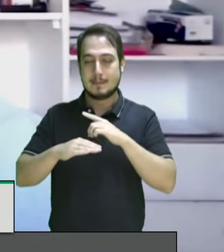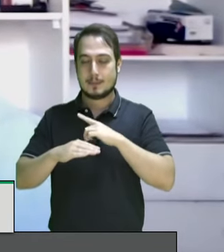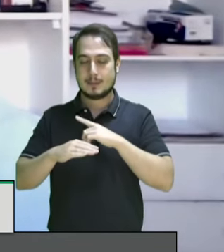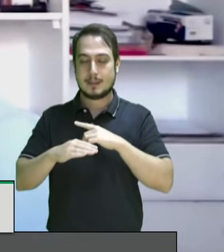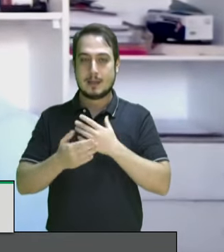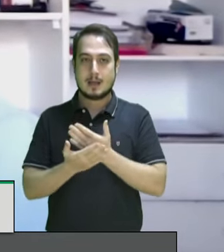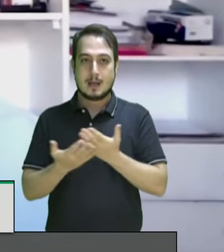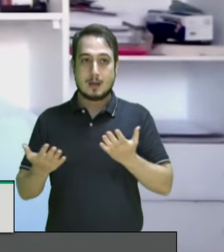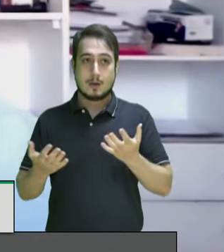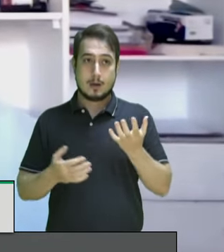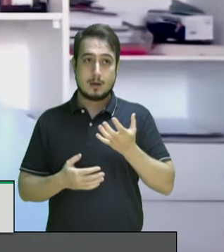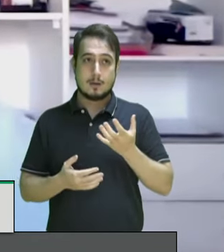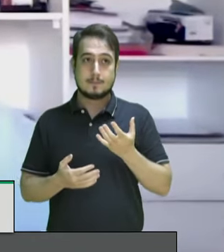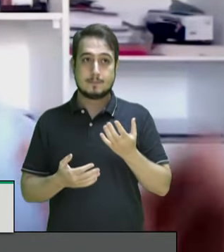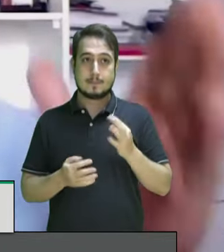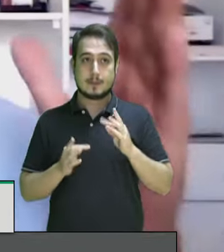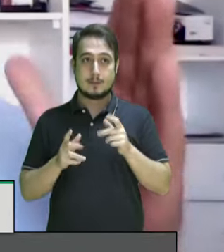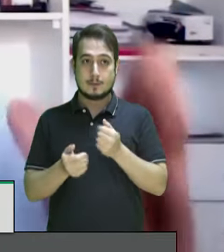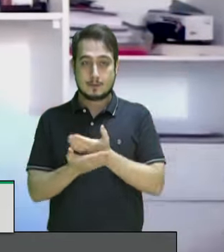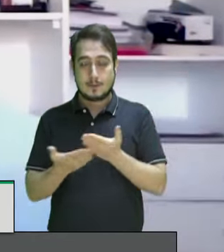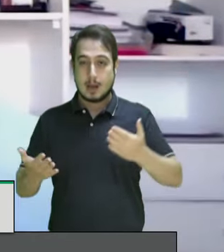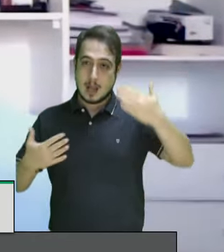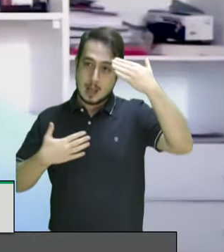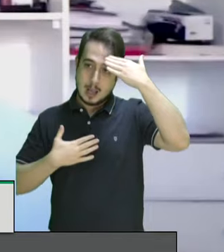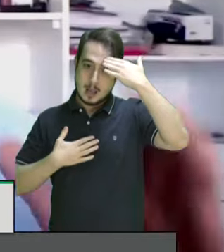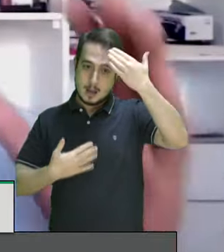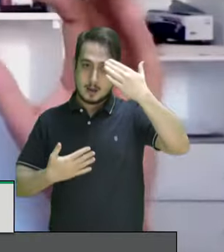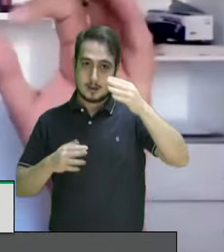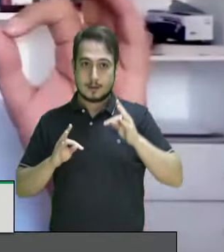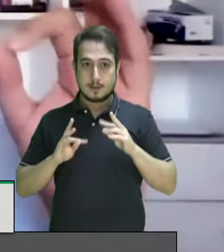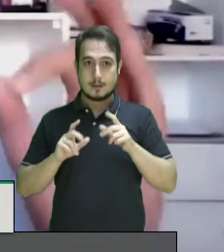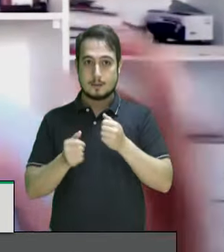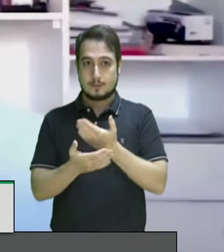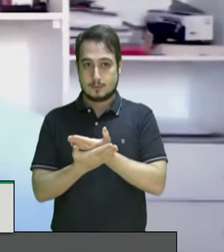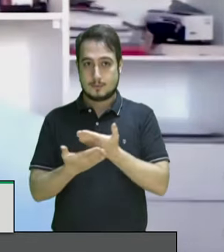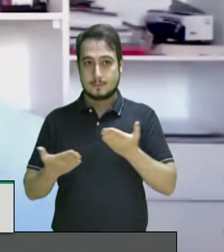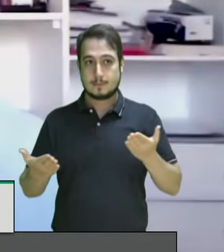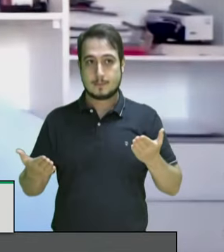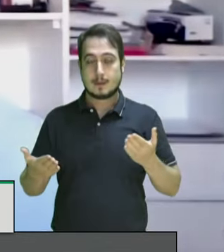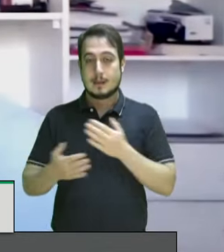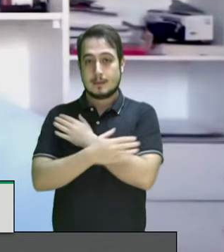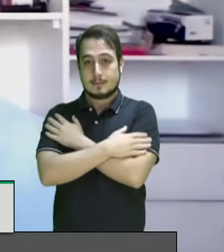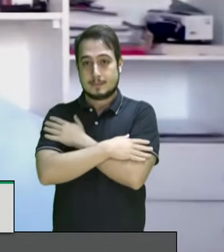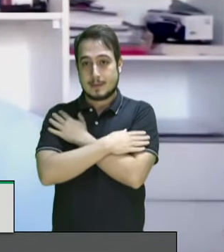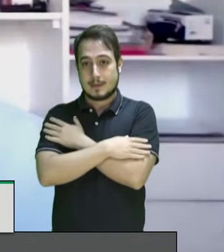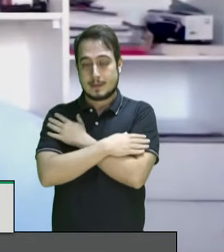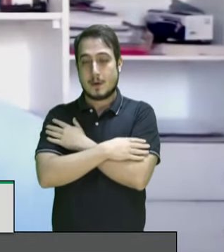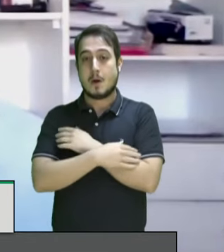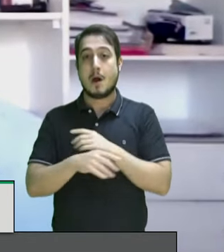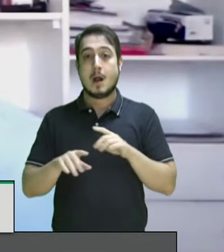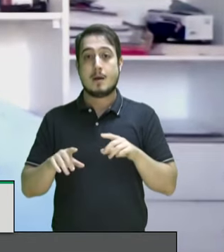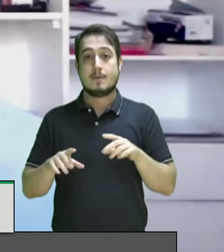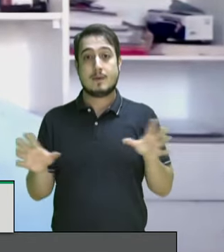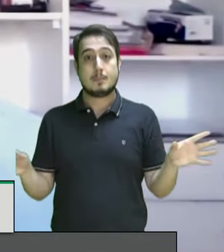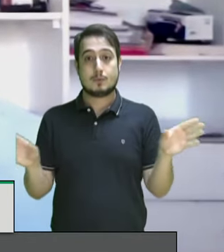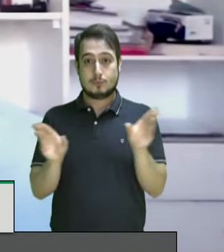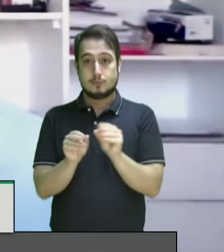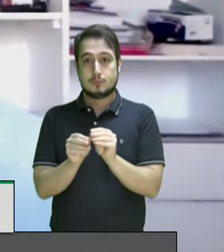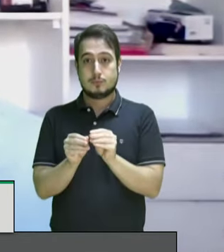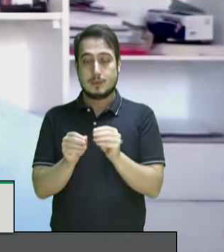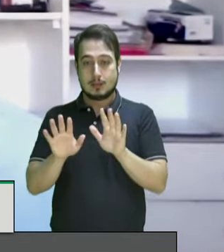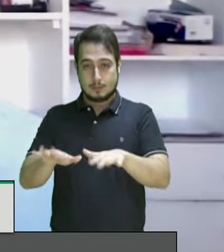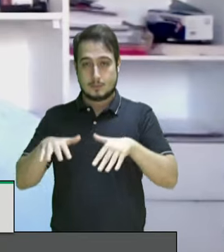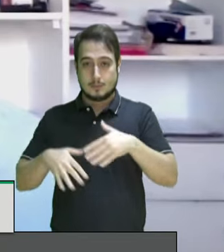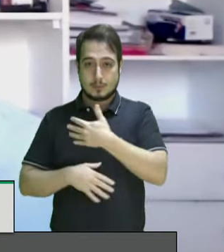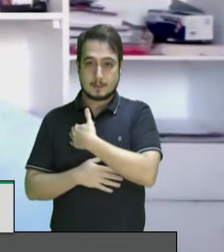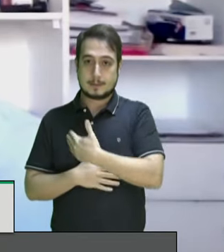ouvindo a todos e todas que foram convidados. Agradeço a todos mais uma vez e a todas. Vamos concluir a nossa